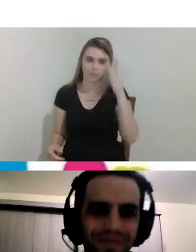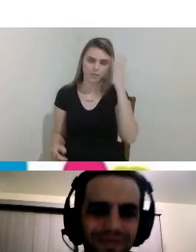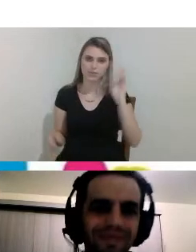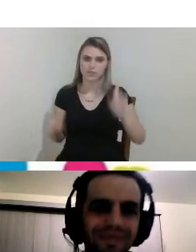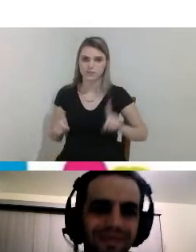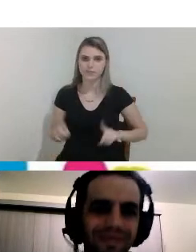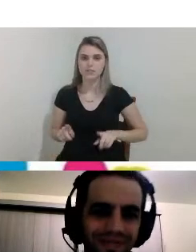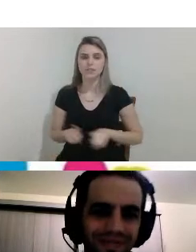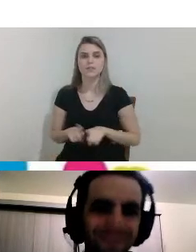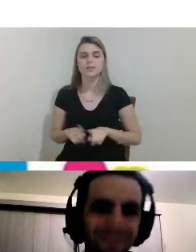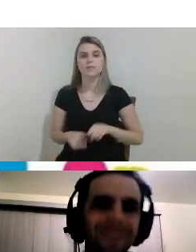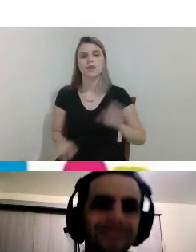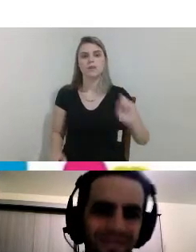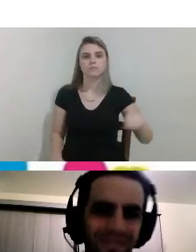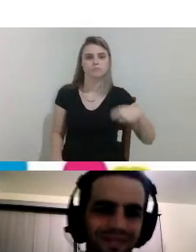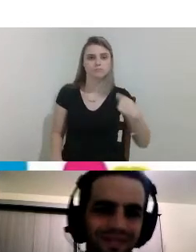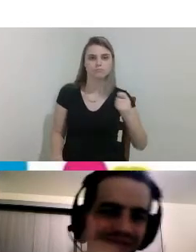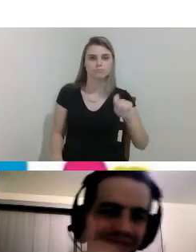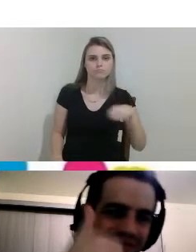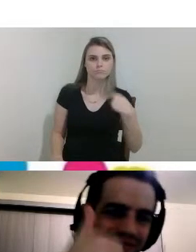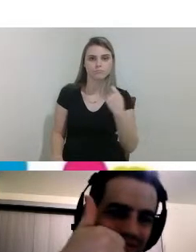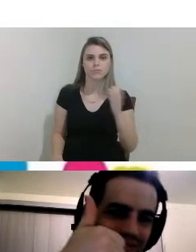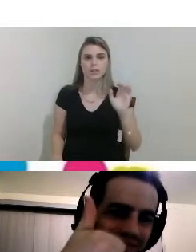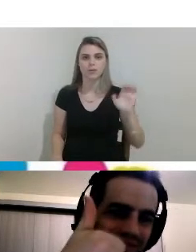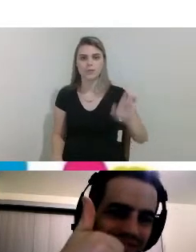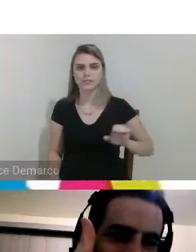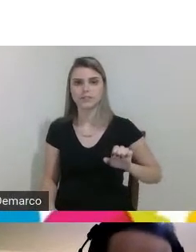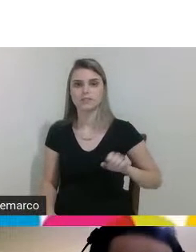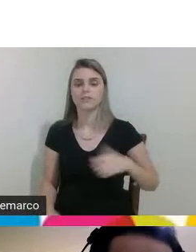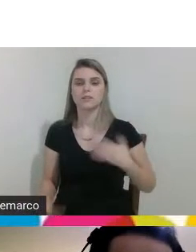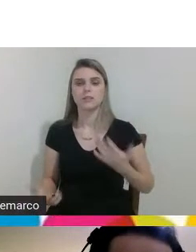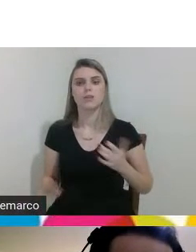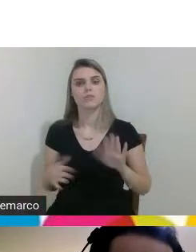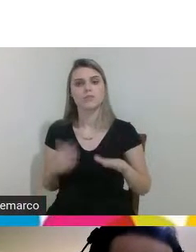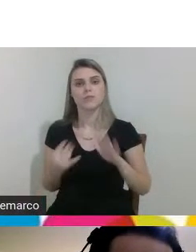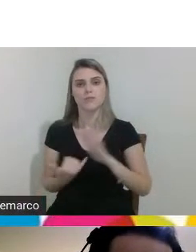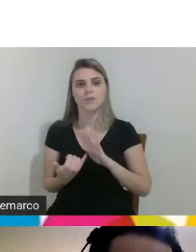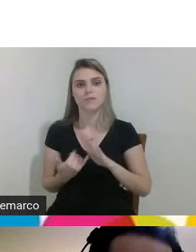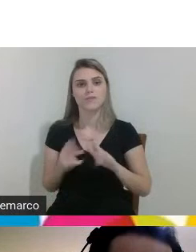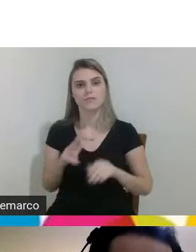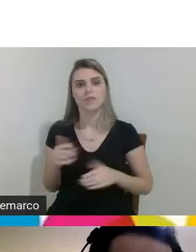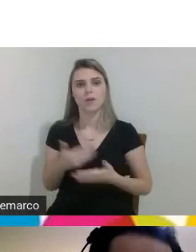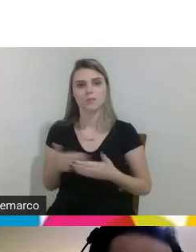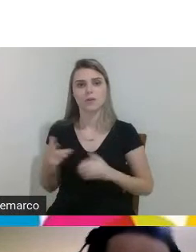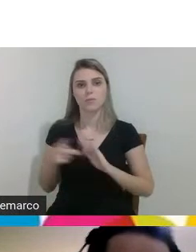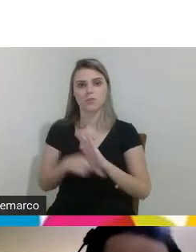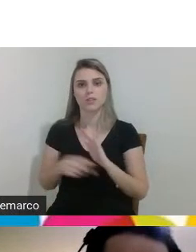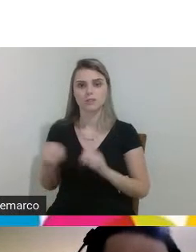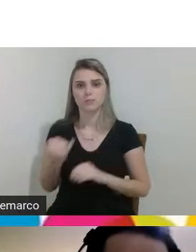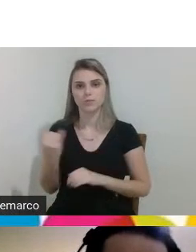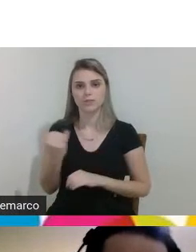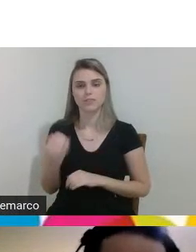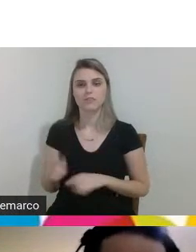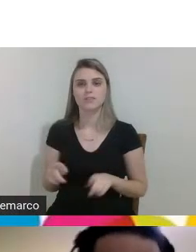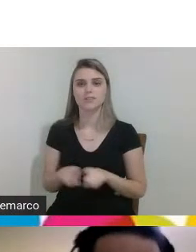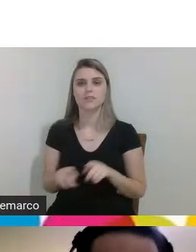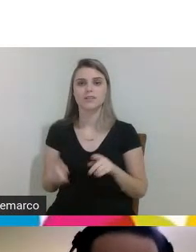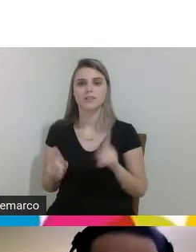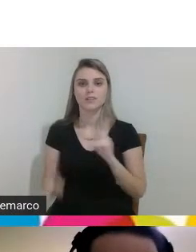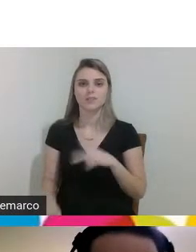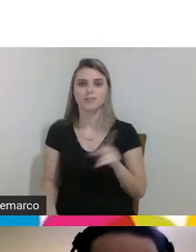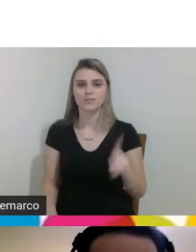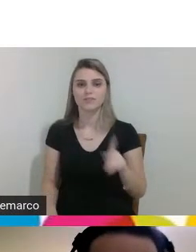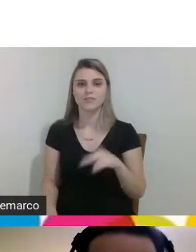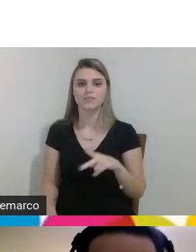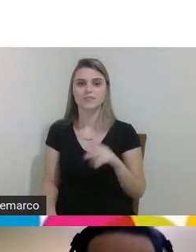bacana quem sabe o IPS que já vai abraçar mais um projeto extremamente relevante ó o professor Marcelo falou que positivo